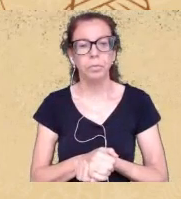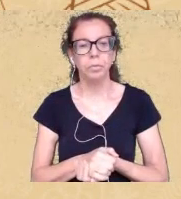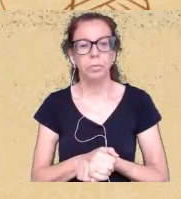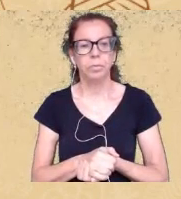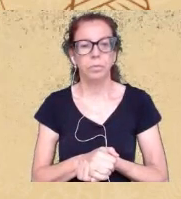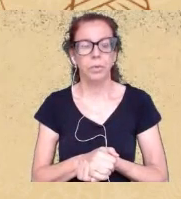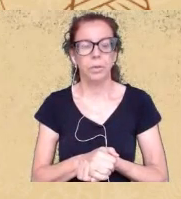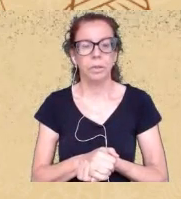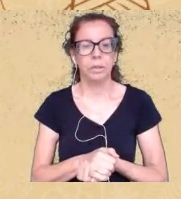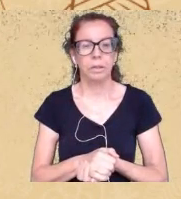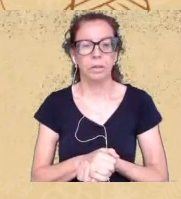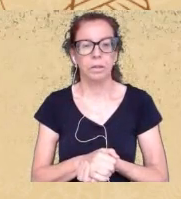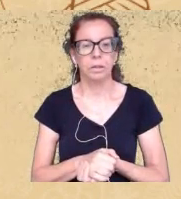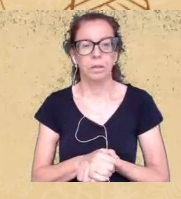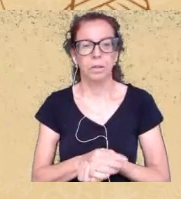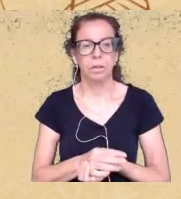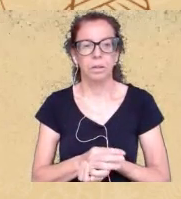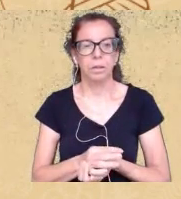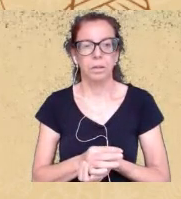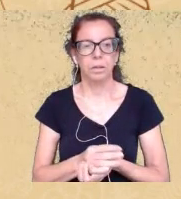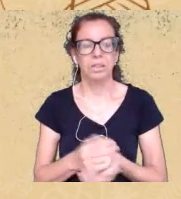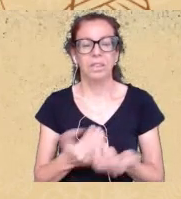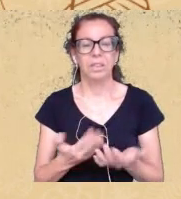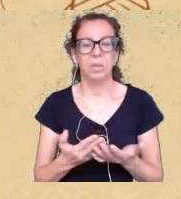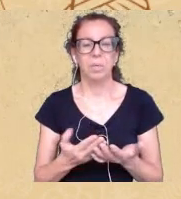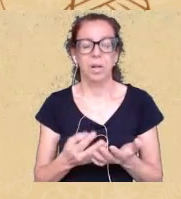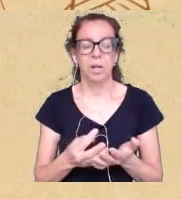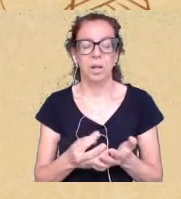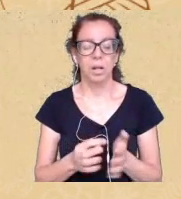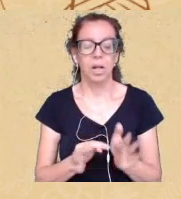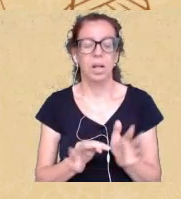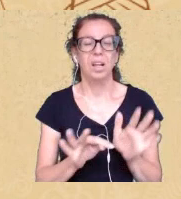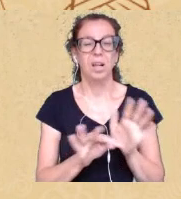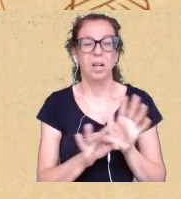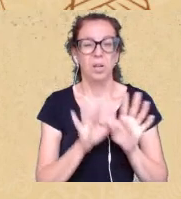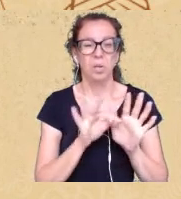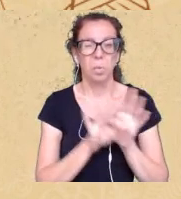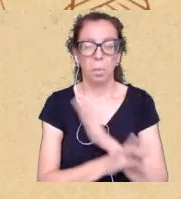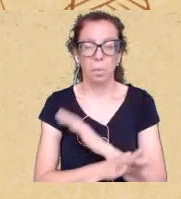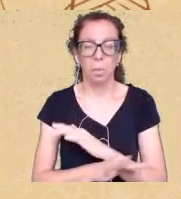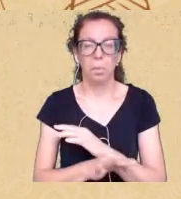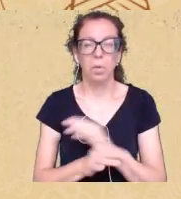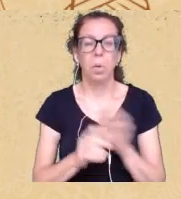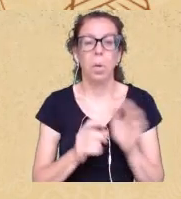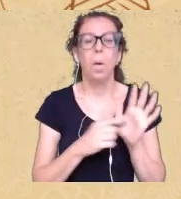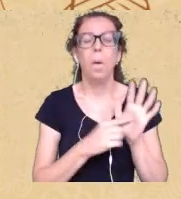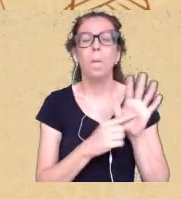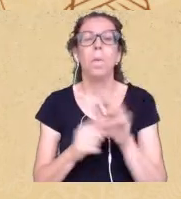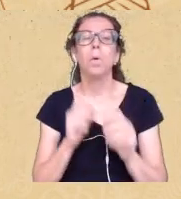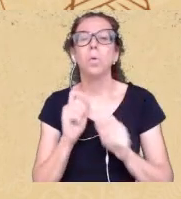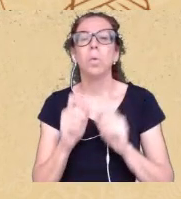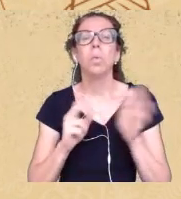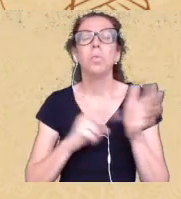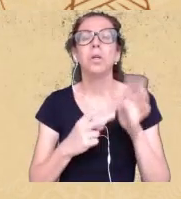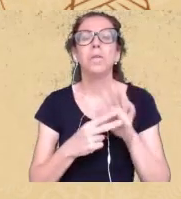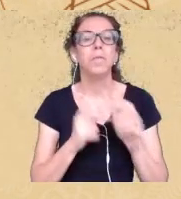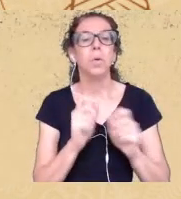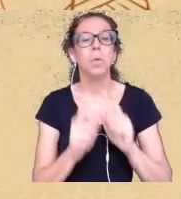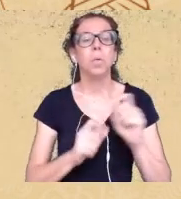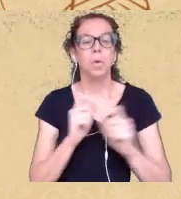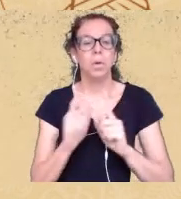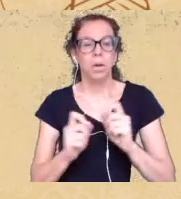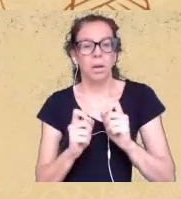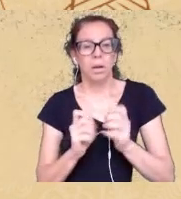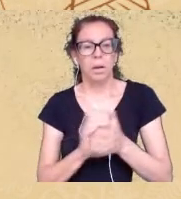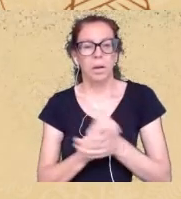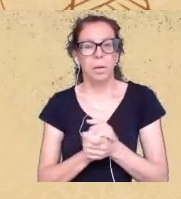esse último relato acho que ilustra várias das questões que a professora Denise estão trazendo aqui porque